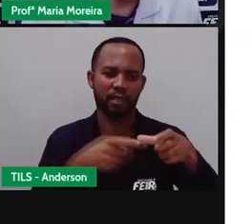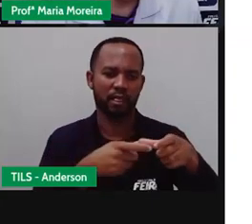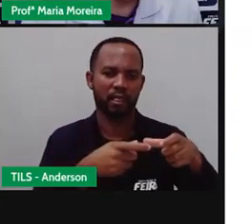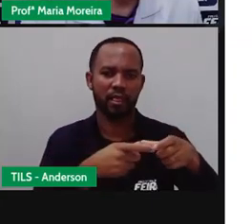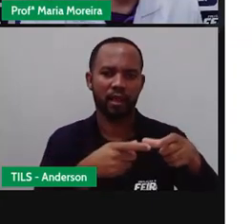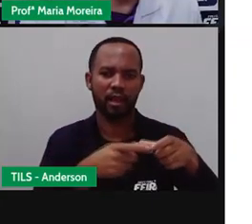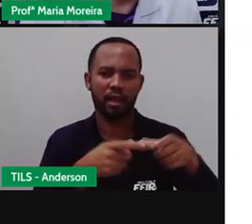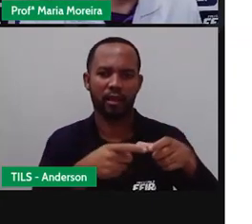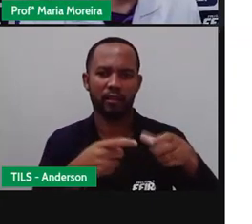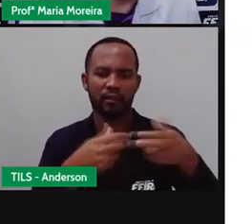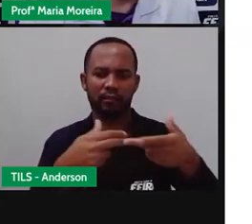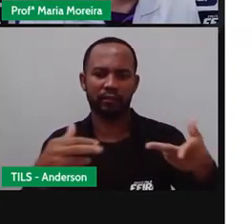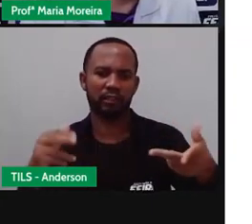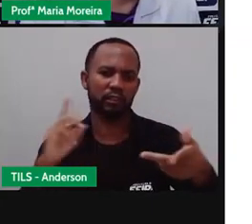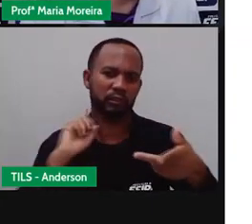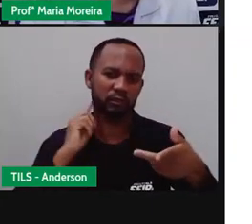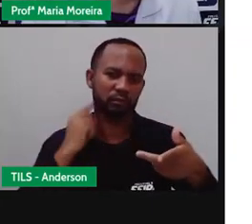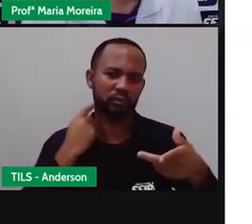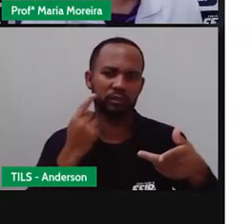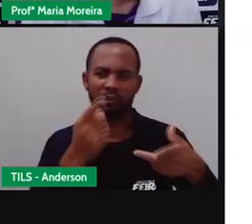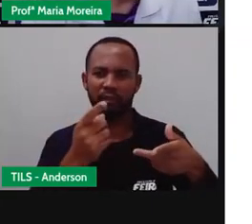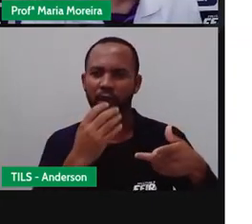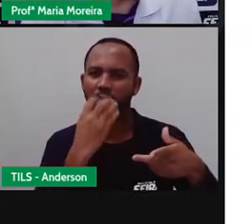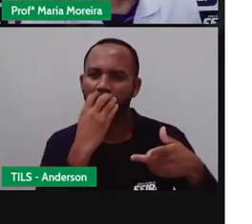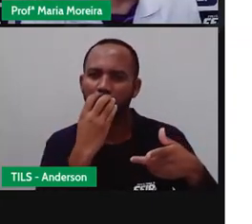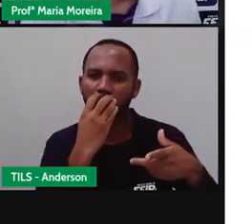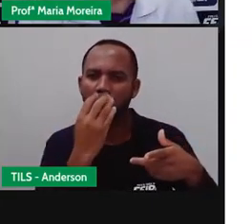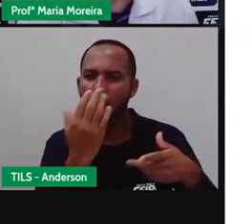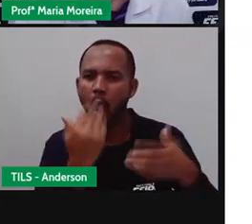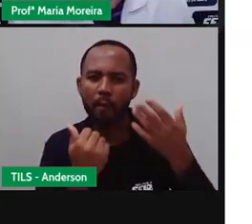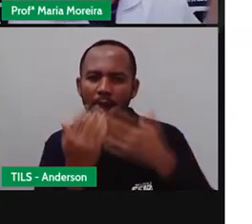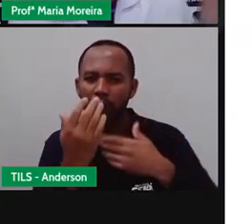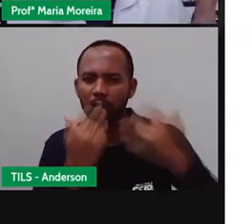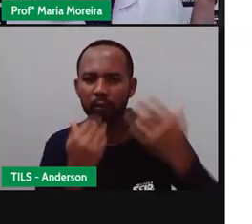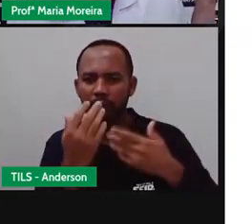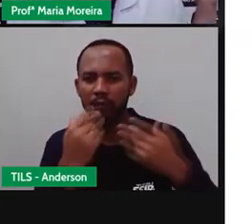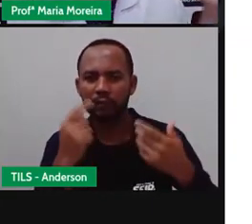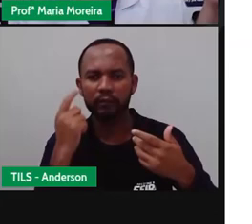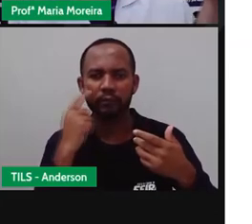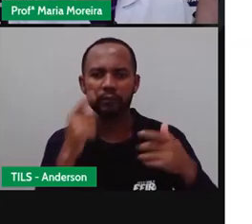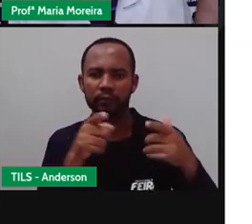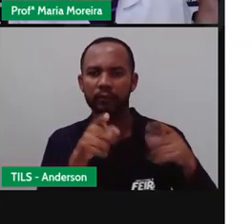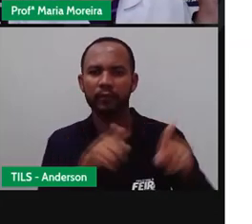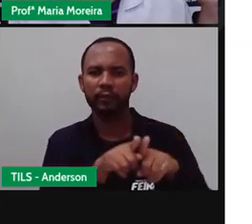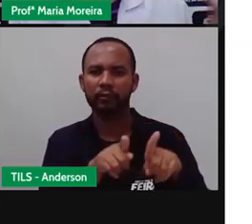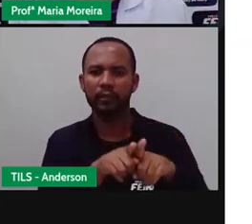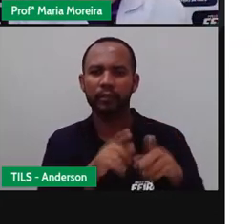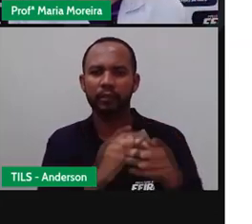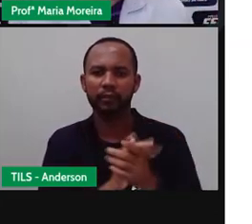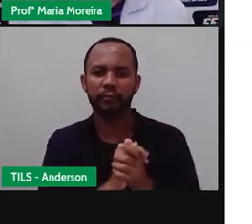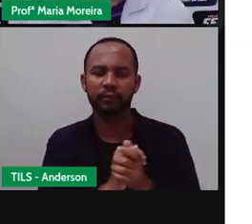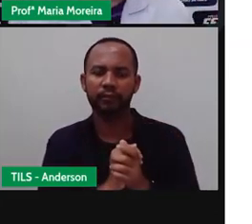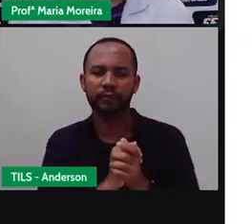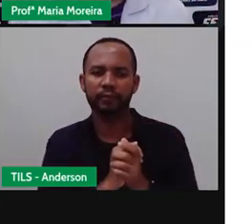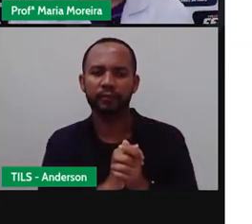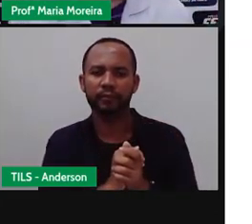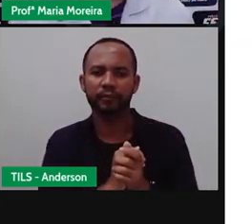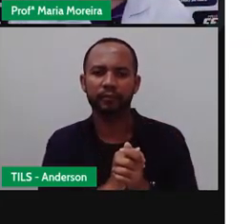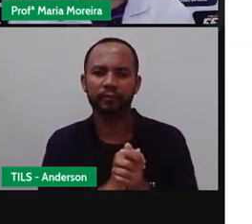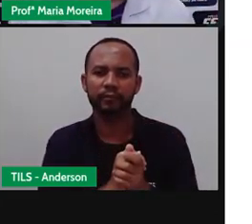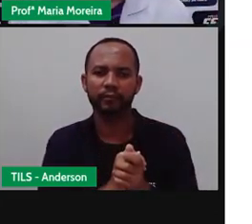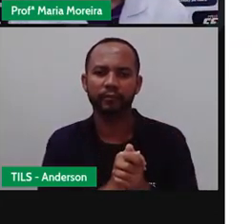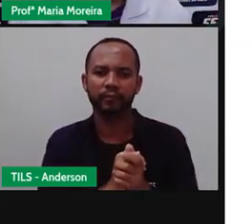animalzinho aqui, um doguinho, se alimentando do lixo. Que foi também um assunto que a gente falou na semana passada com os animais